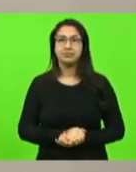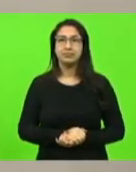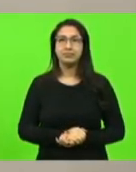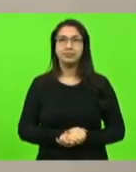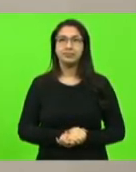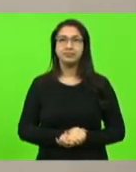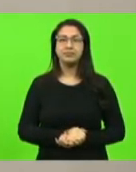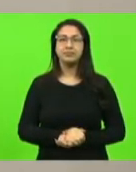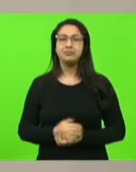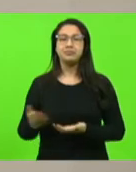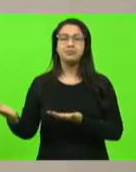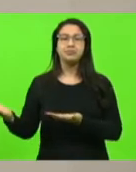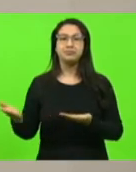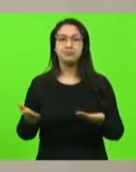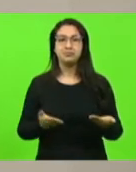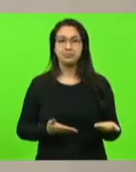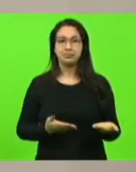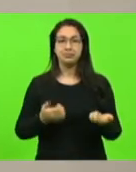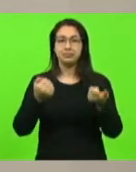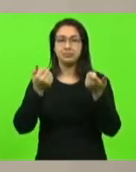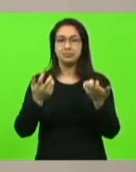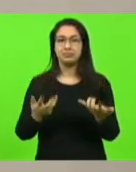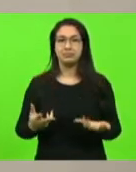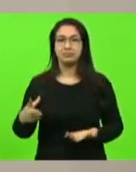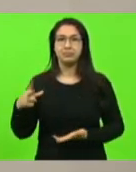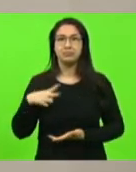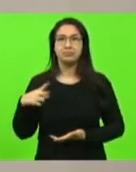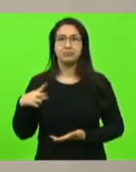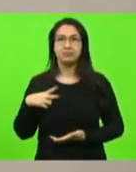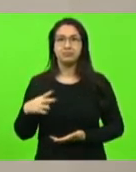Passando para as explicações pessoais.